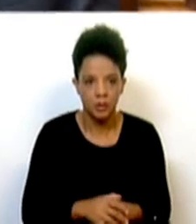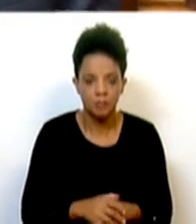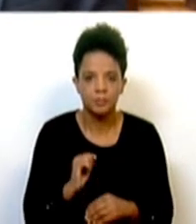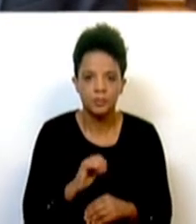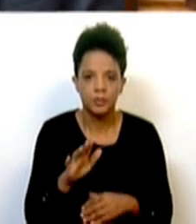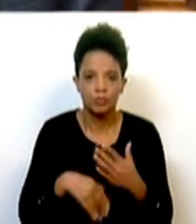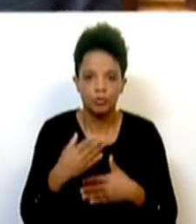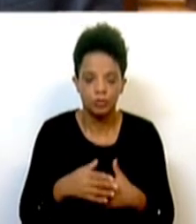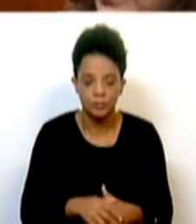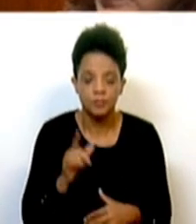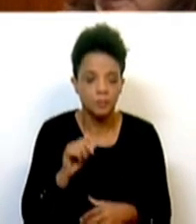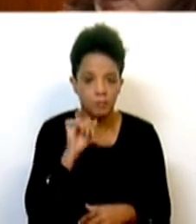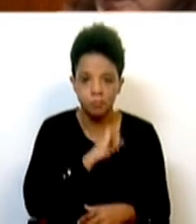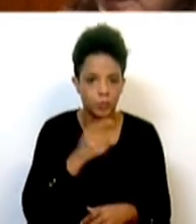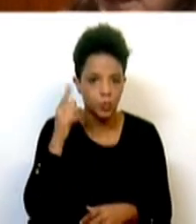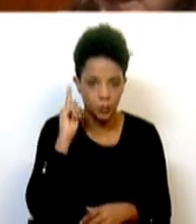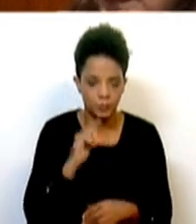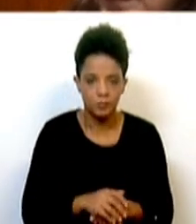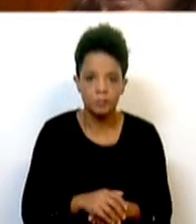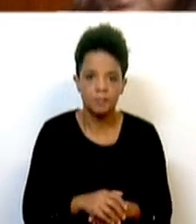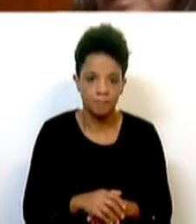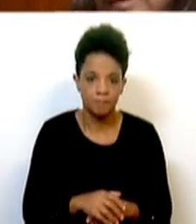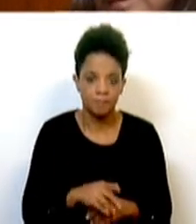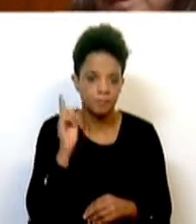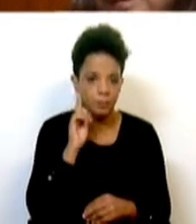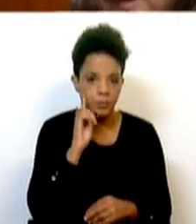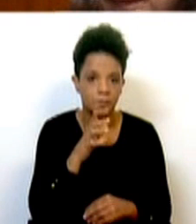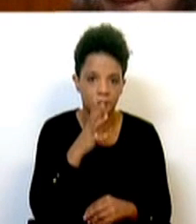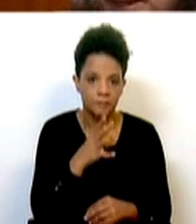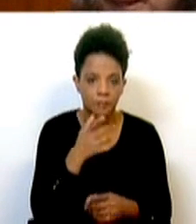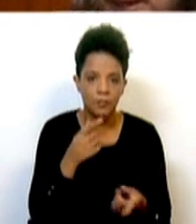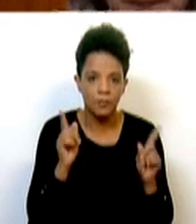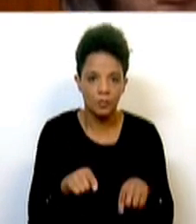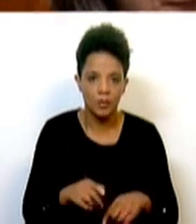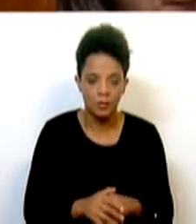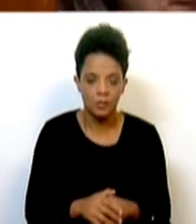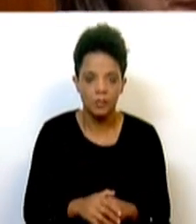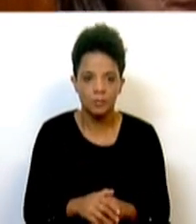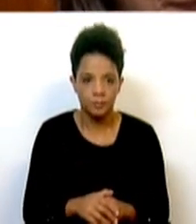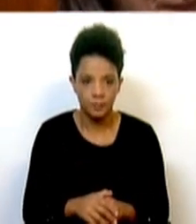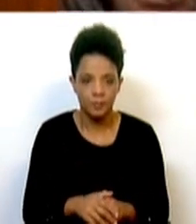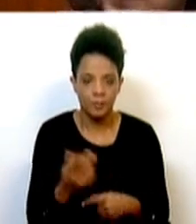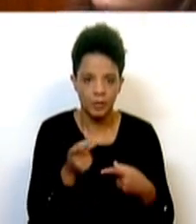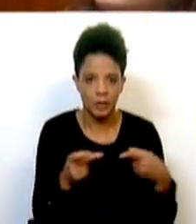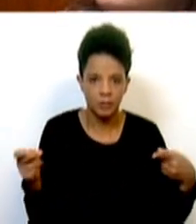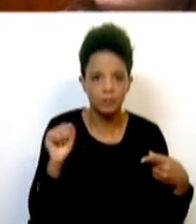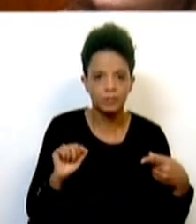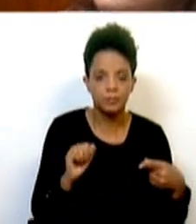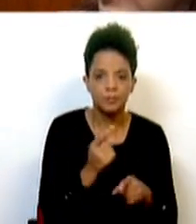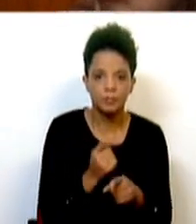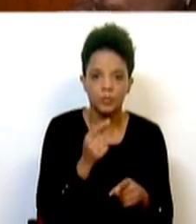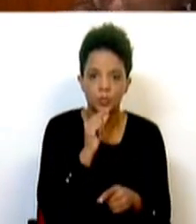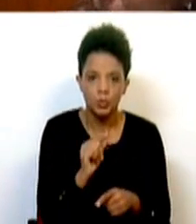emergentes. E também não é por acaso, e terei aqui que uma vez mais utilizar a European Startup Nations Alliance, porque é o nome